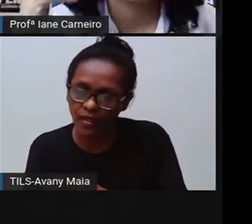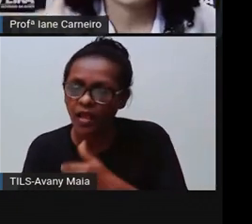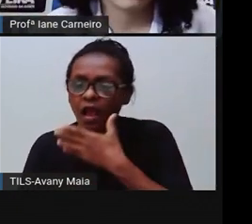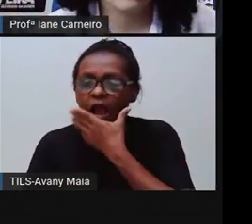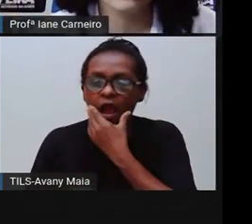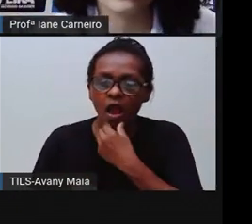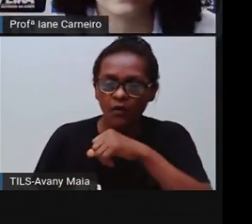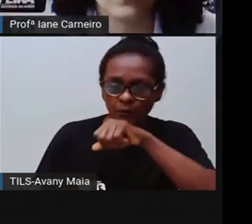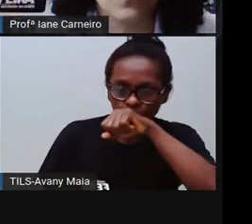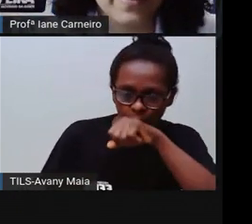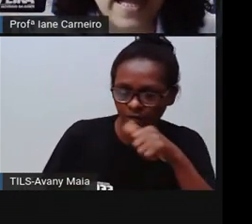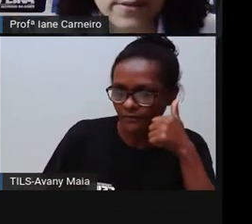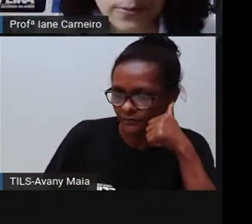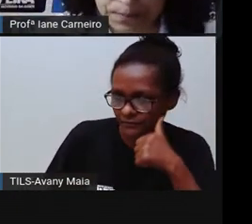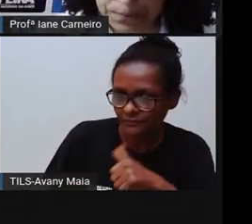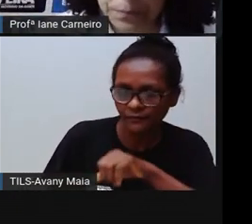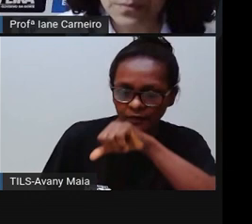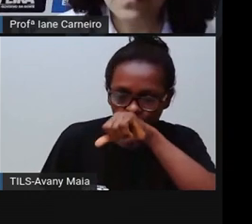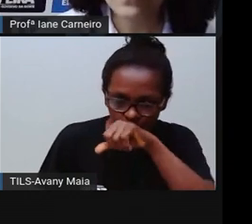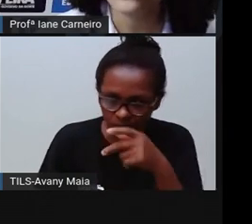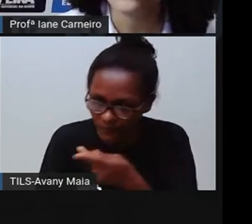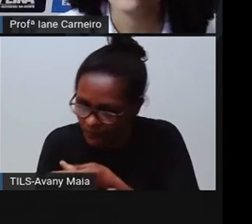para a criança, combinado?